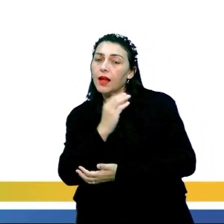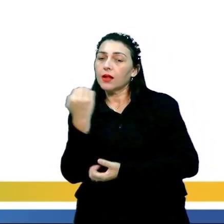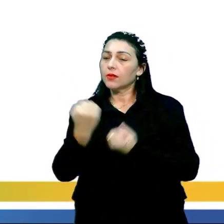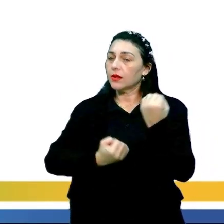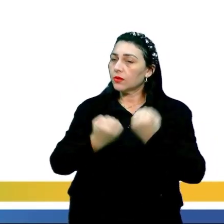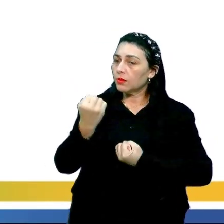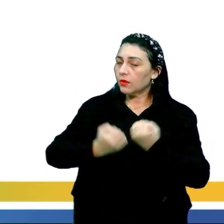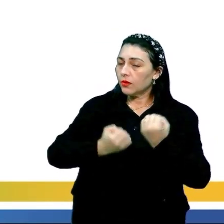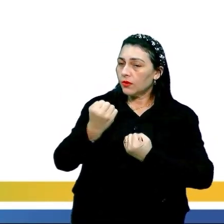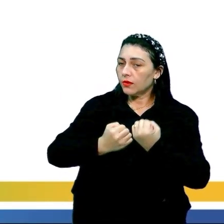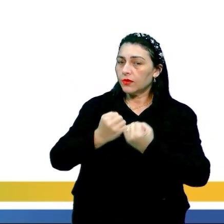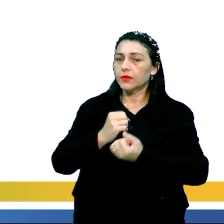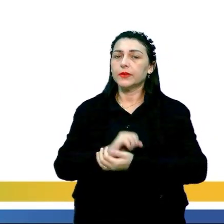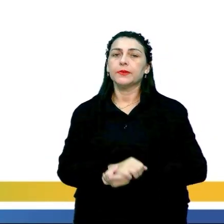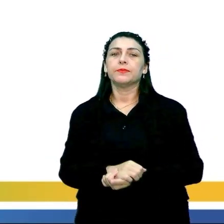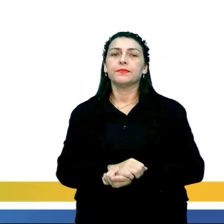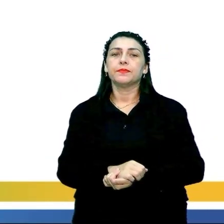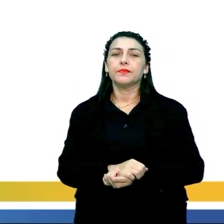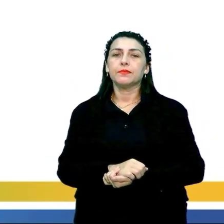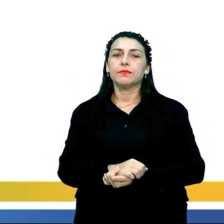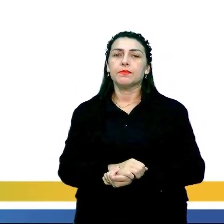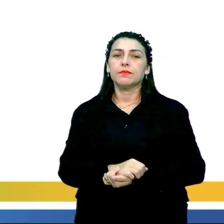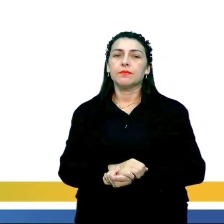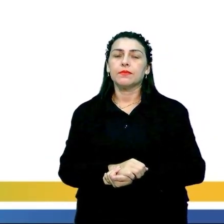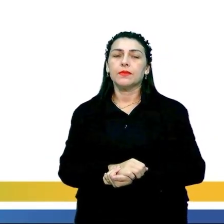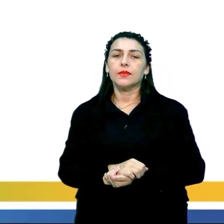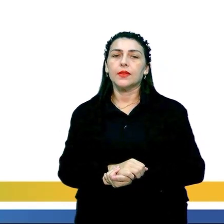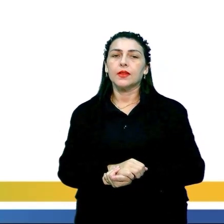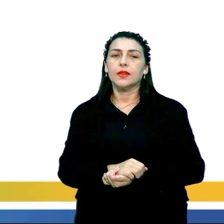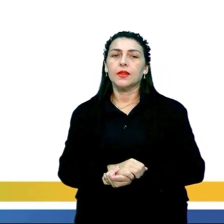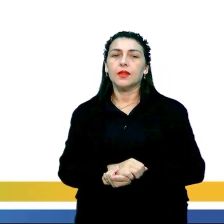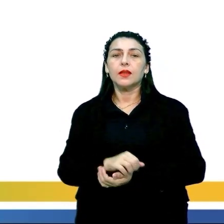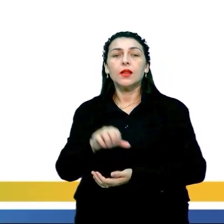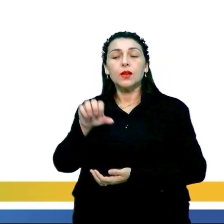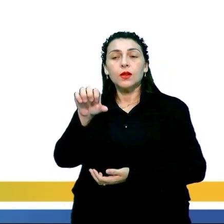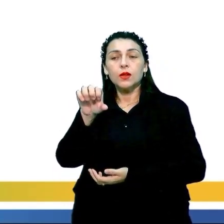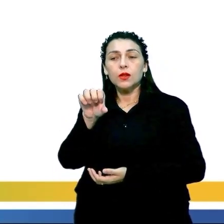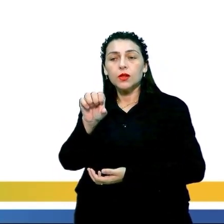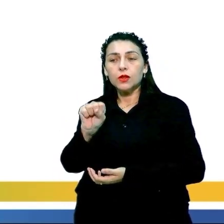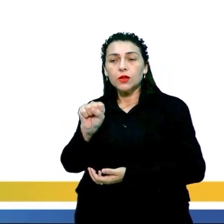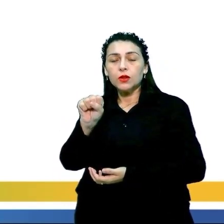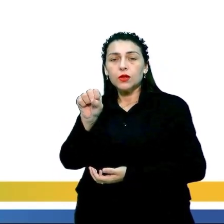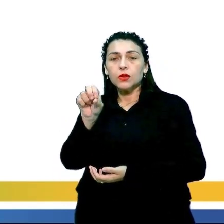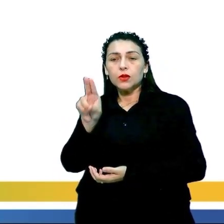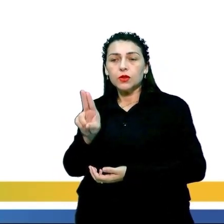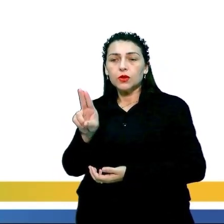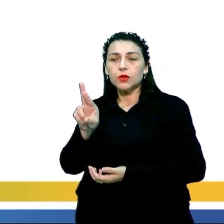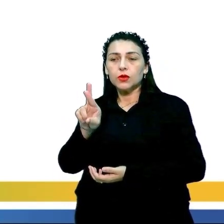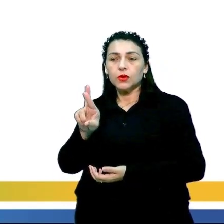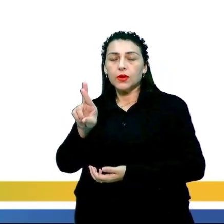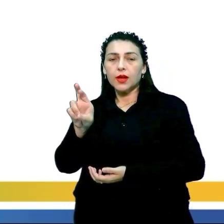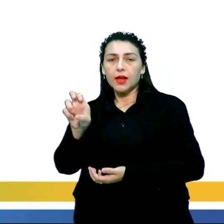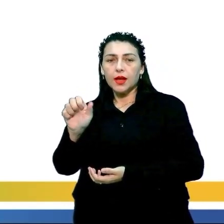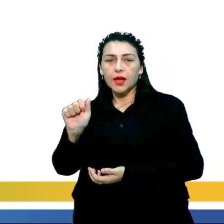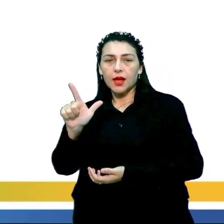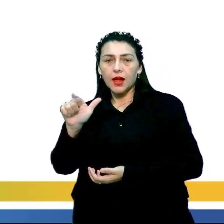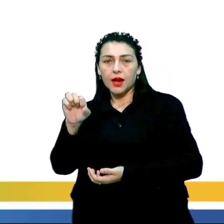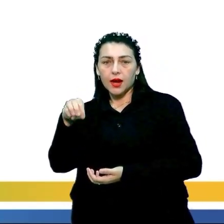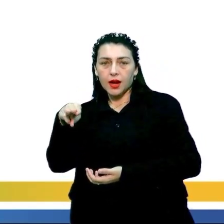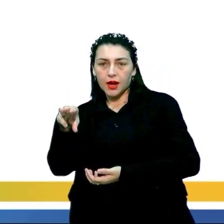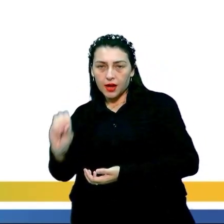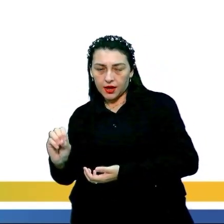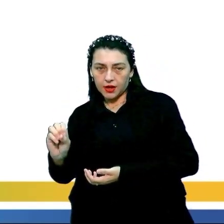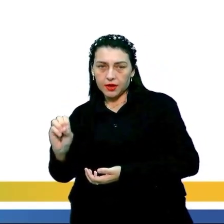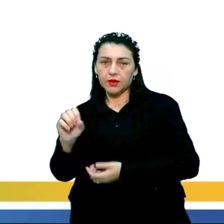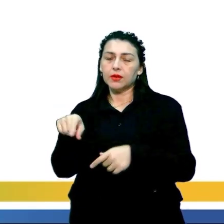do Giacomo Bala. O surrealismo, essa também é uma obra marcante, é uma